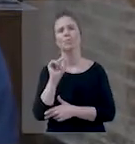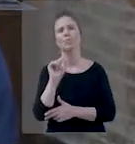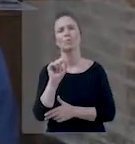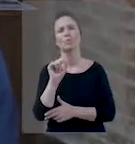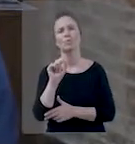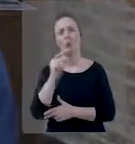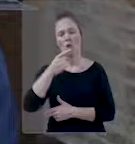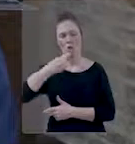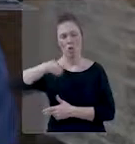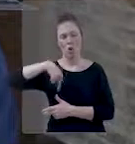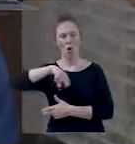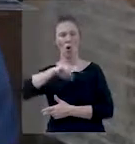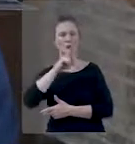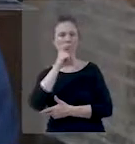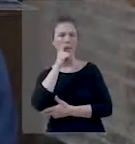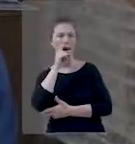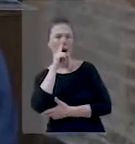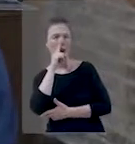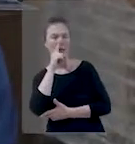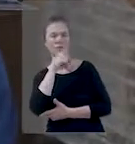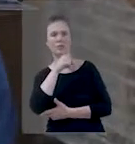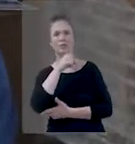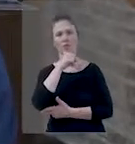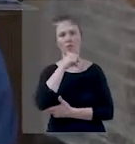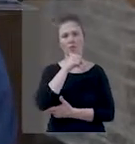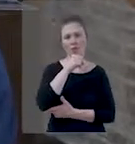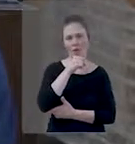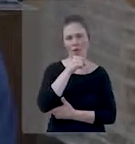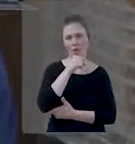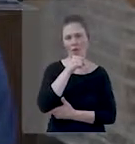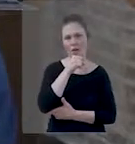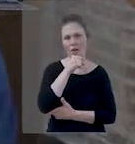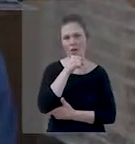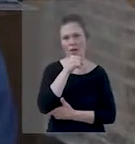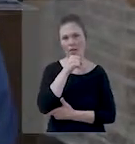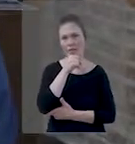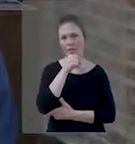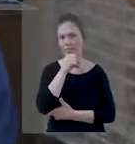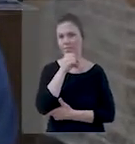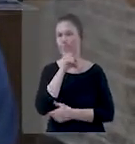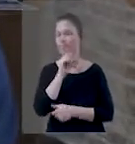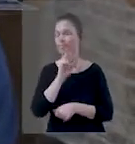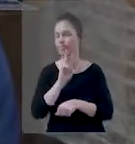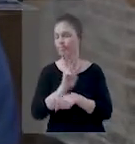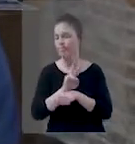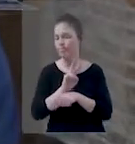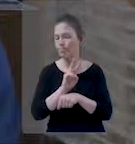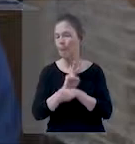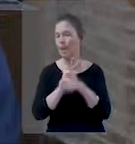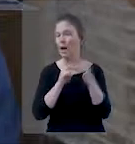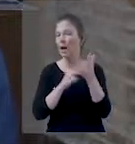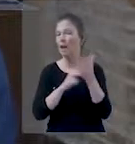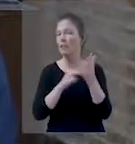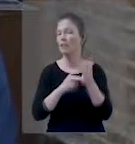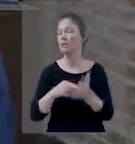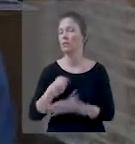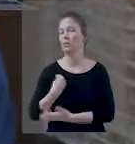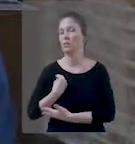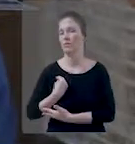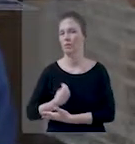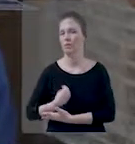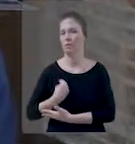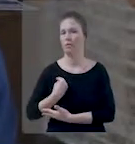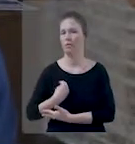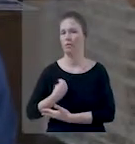queridos ouvintes, de nós pais, nós avós, vovós, de prestarmos muita